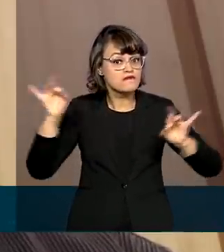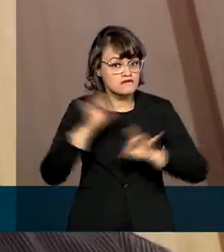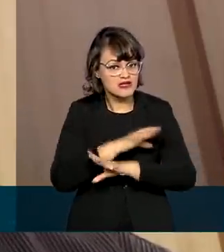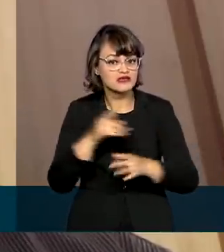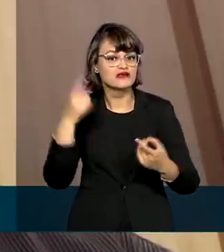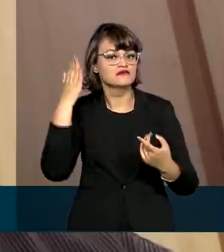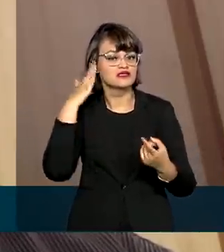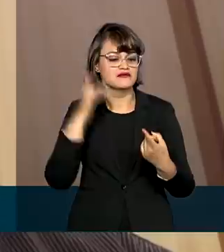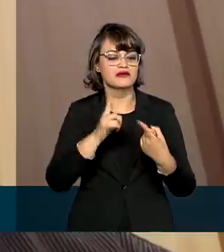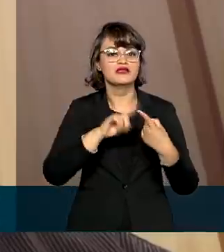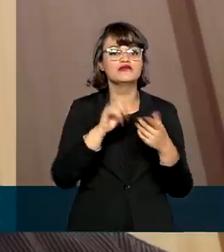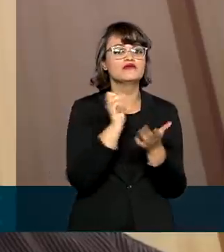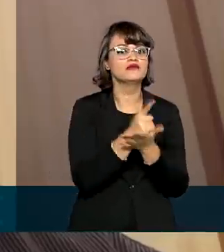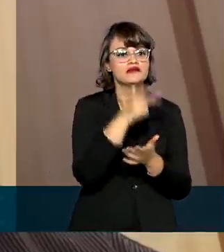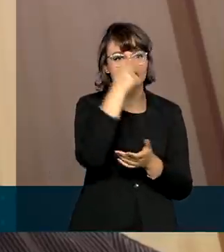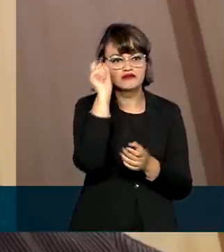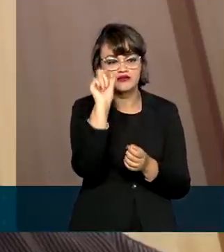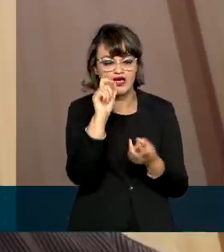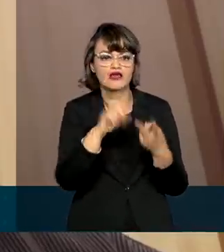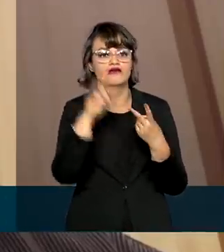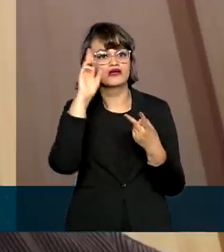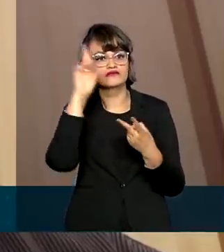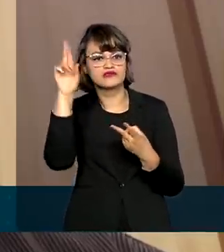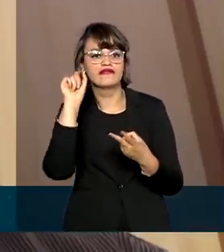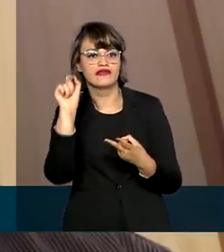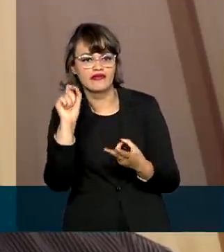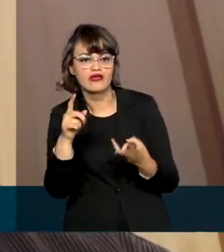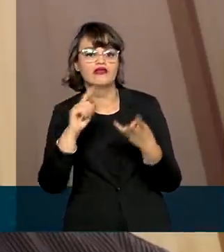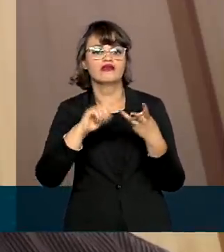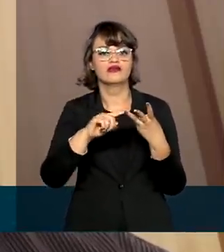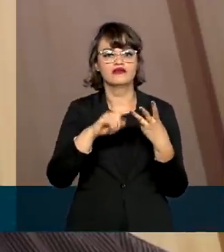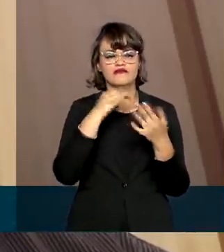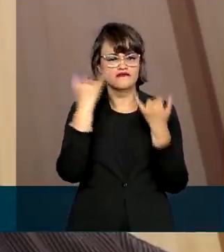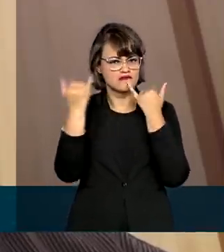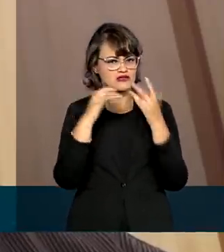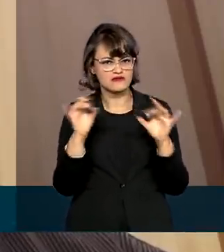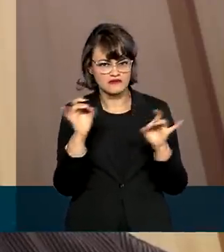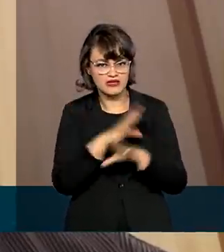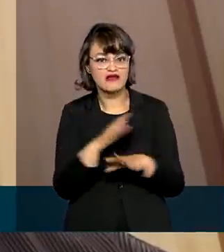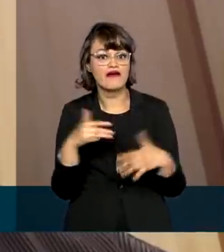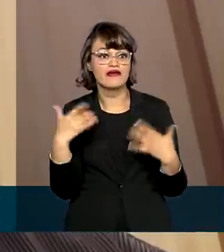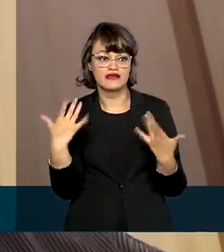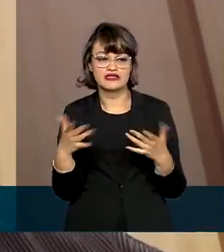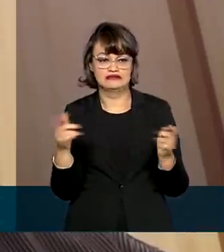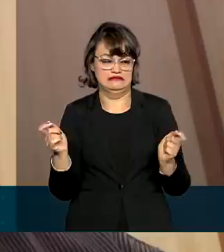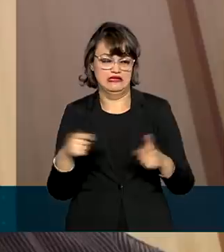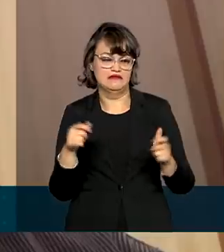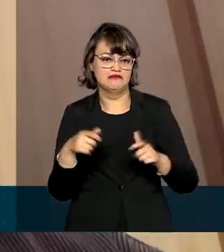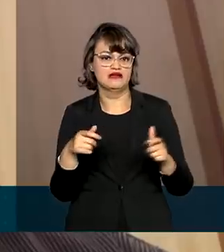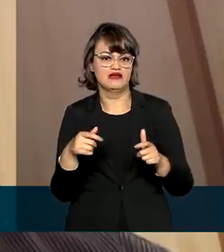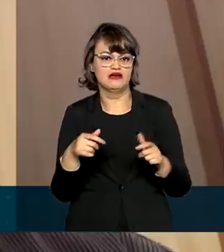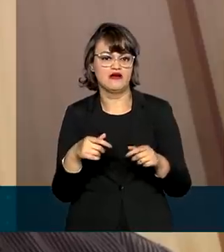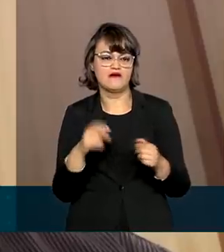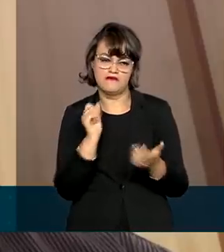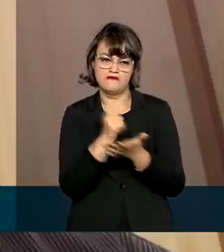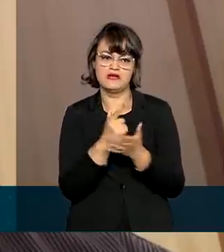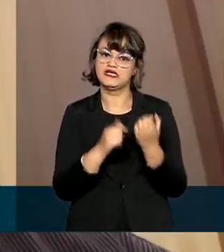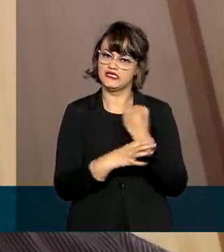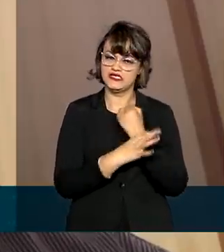sobre com quem ele estaria comprando, quem é o responsável pela oferta. E assim, temos os mecanismos mais eficazes para